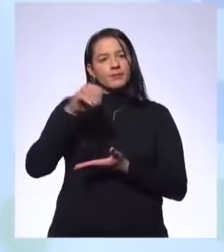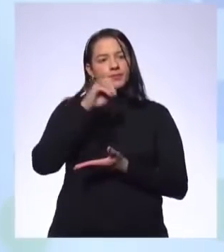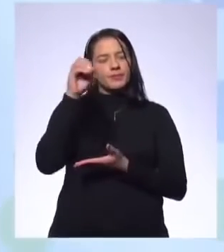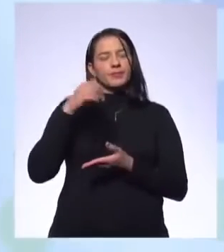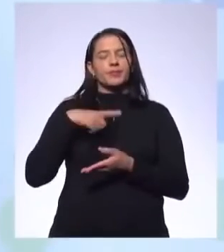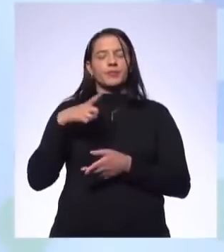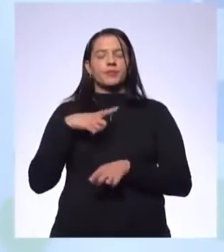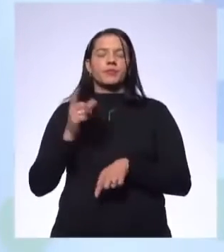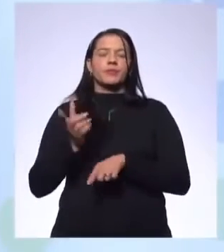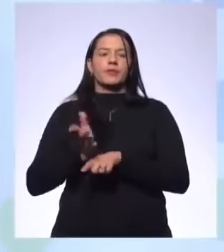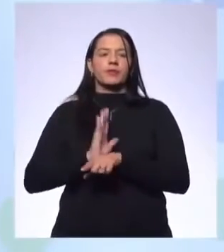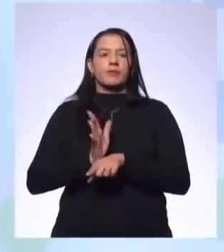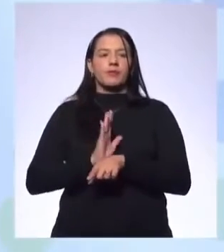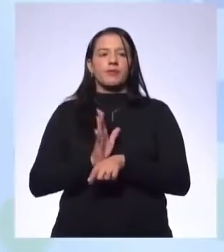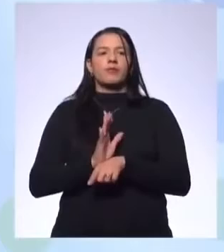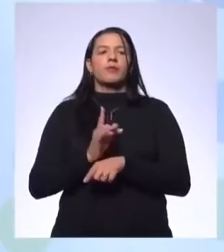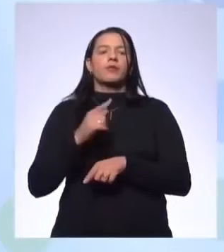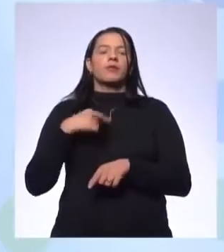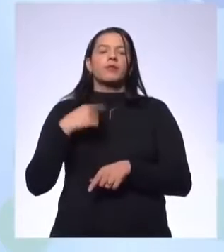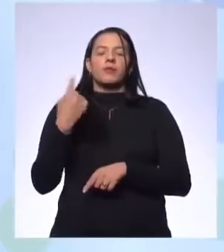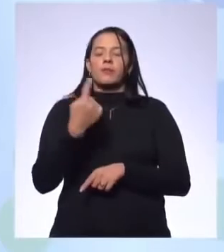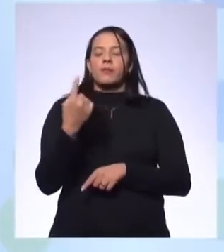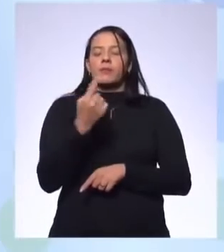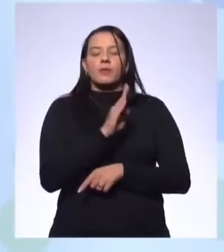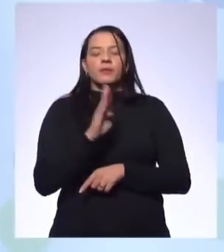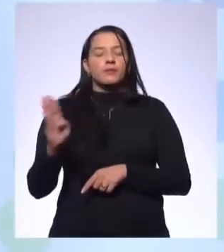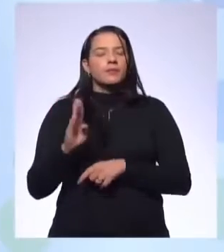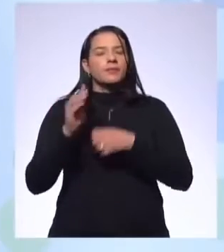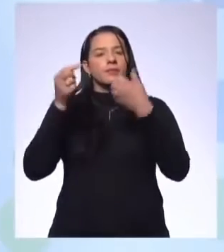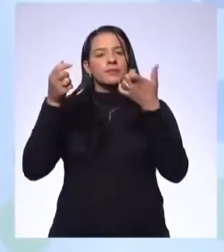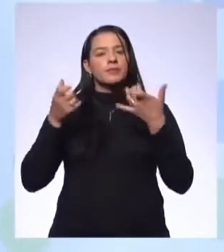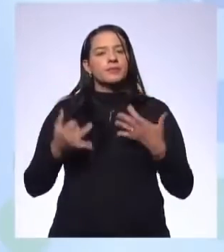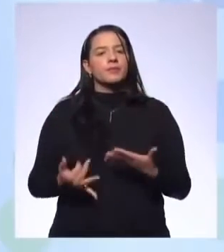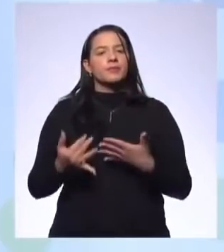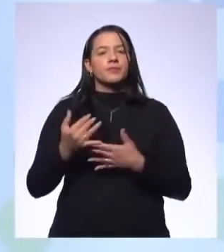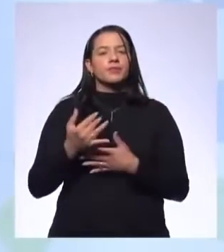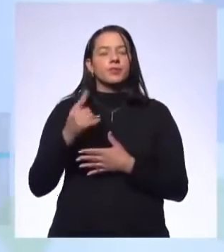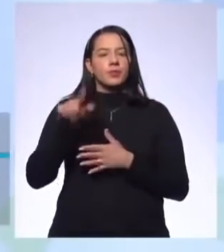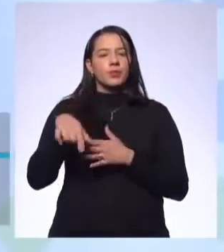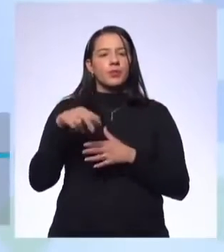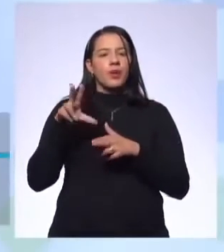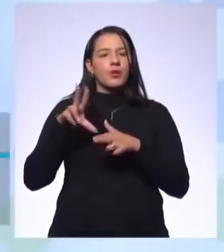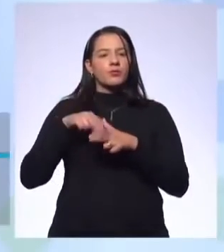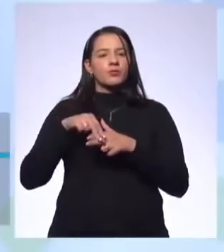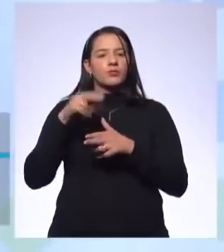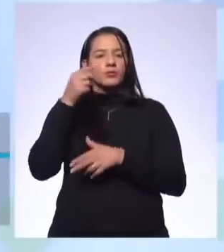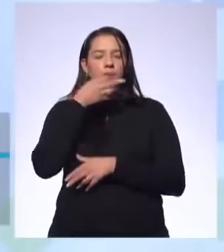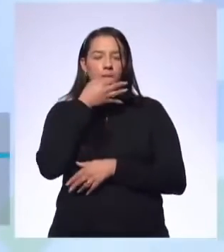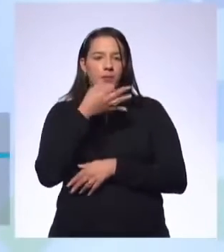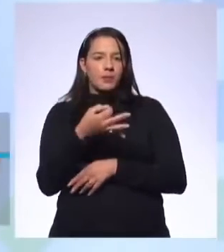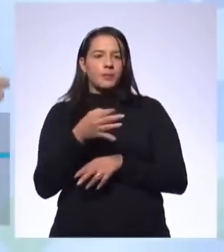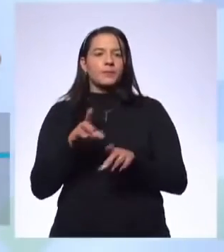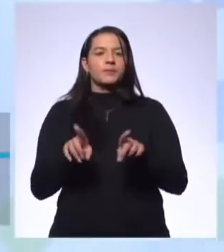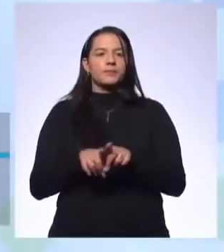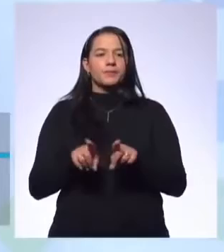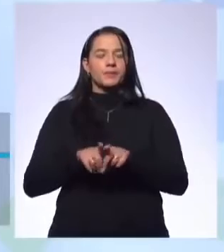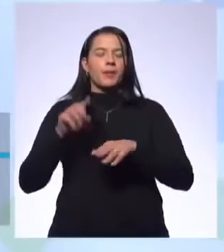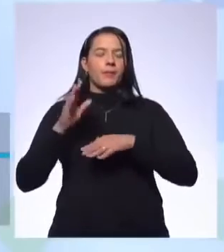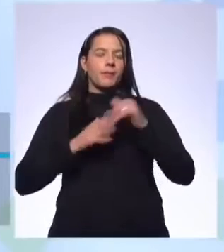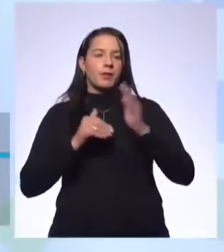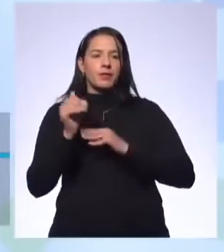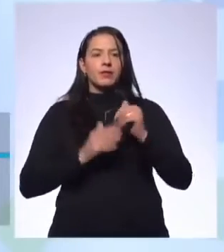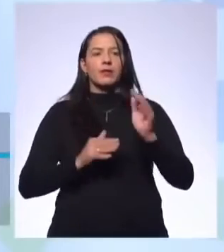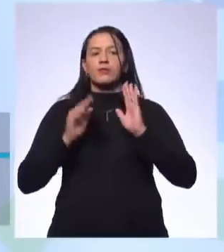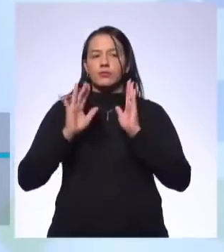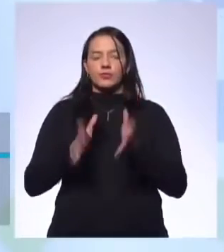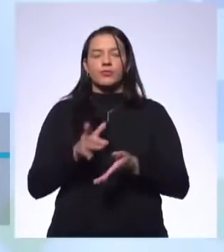vídeo, bem no primeiro bimestre, falando sobre artigo de opinião. Por quê? Porque lá no primeiro bimestre já tinha habilidade pra trabalhar